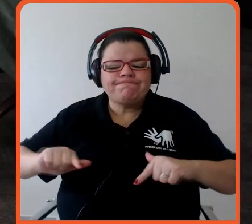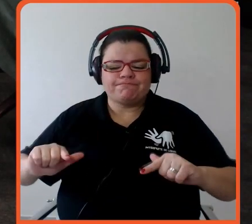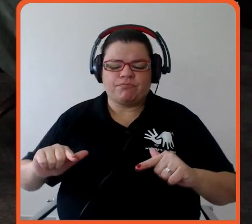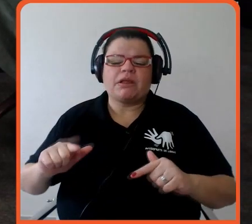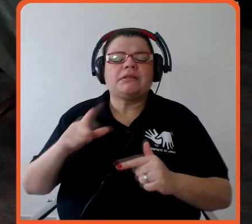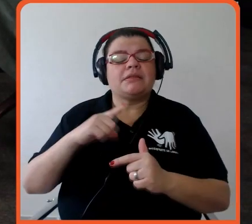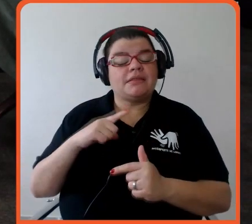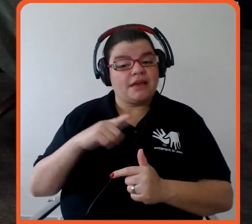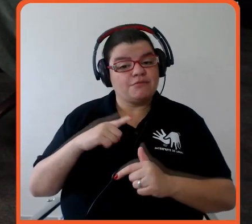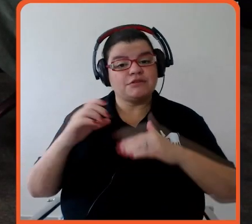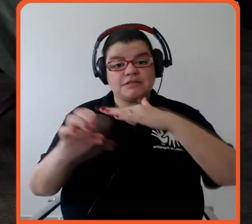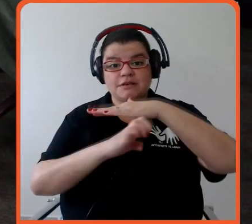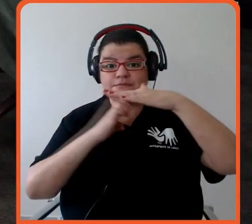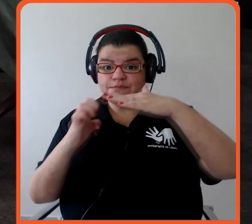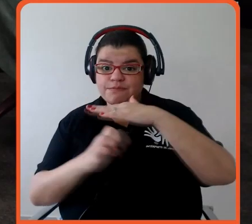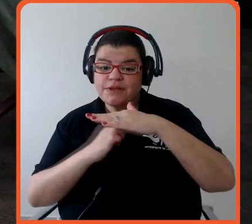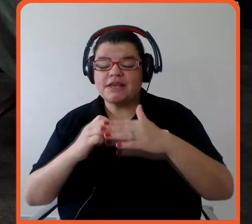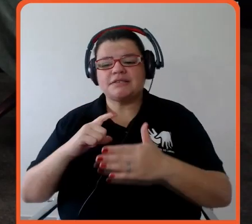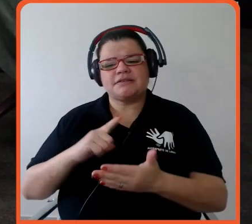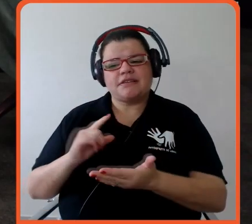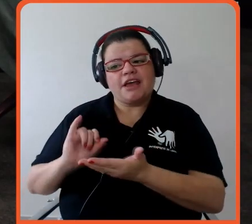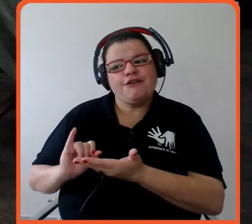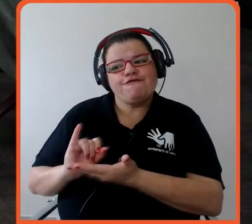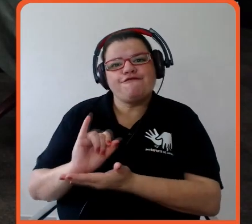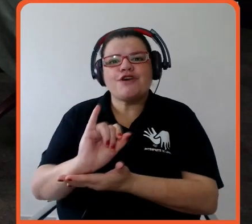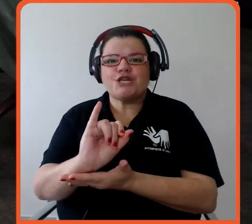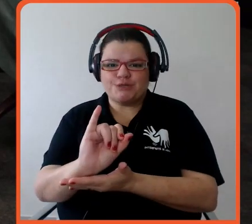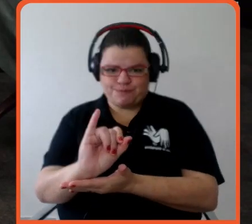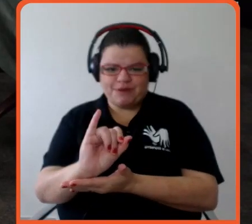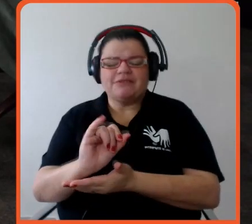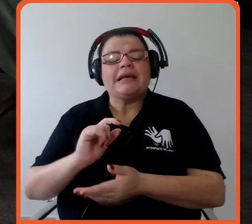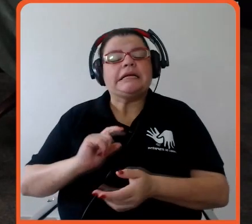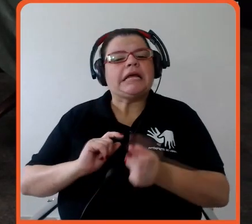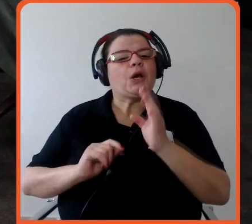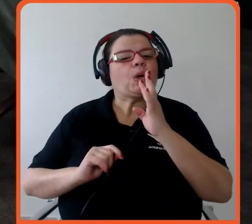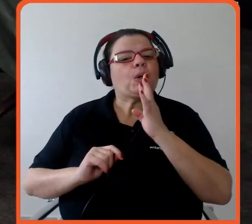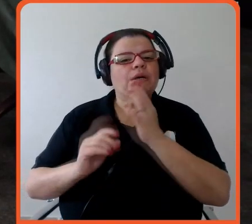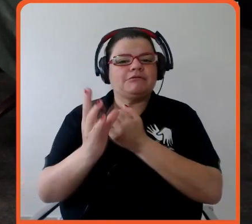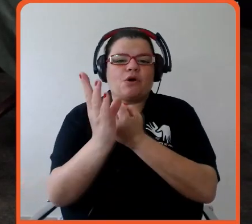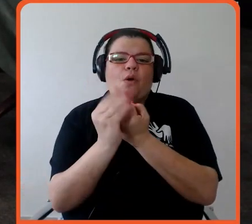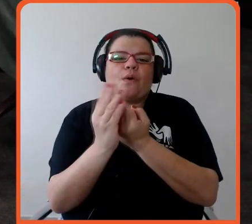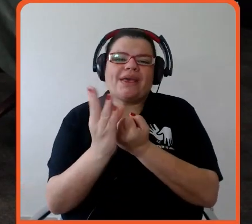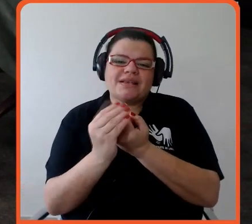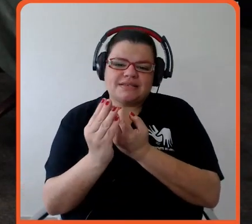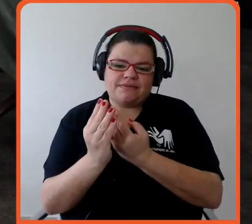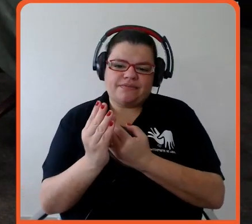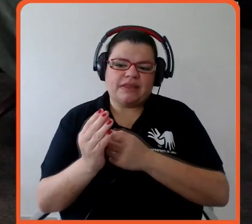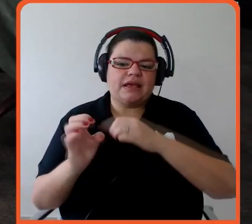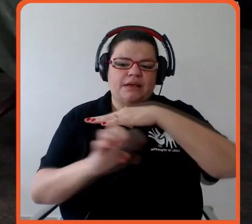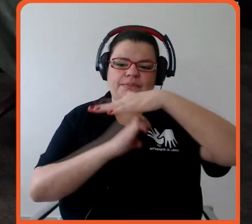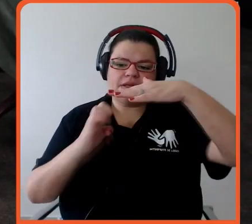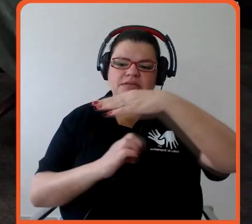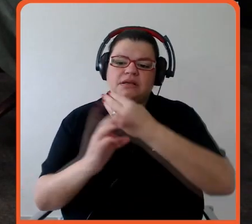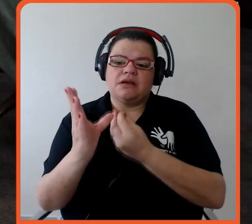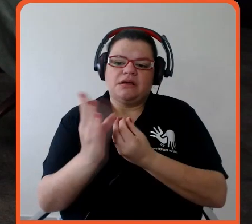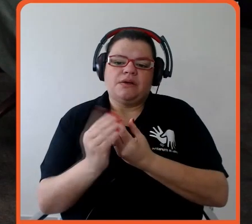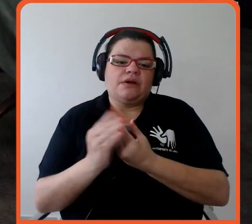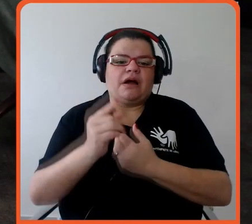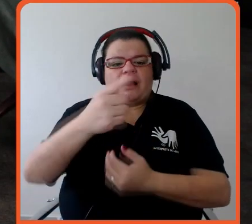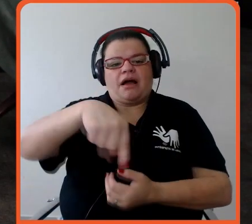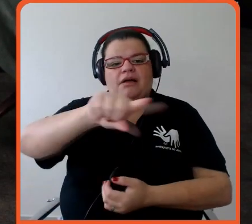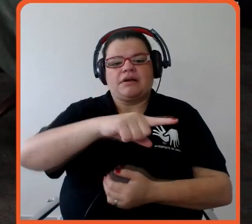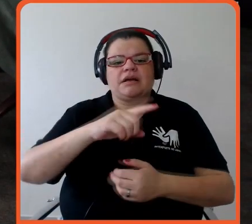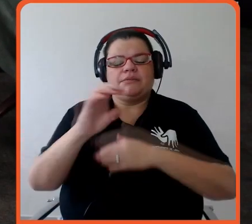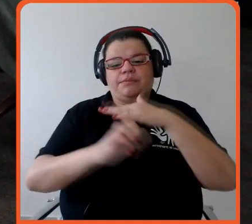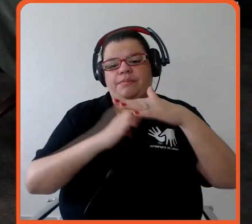e investidores de vários níveis, né, de conhecimento. Então uma empresa grande, empresas grandes como a de vocês, estão muito à frente, estão